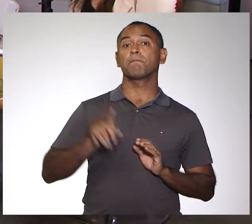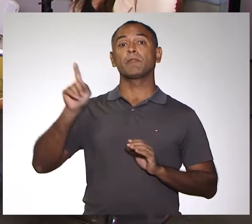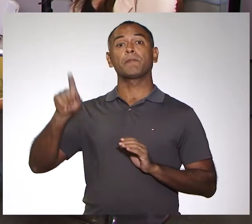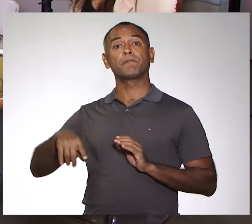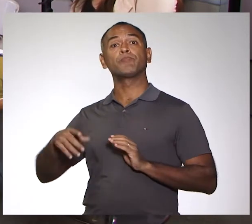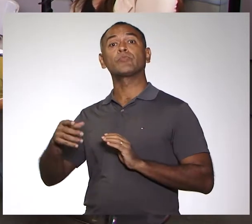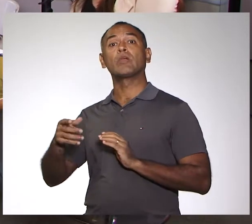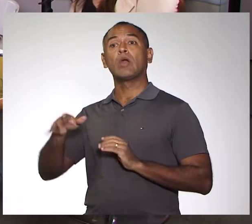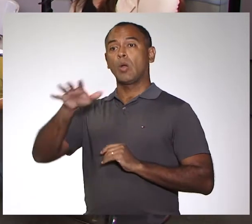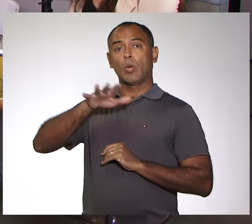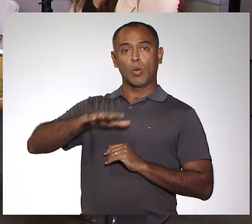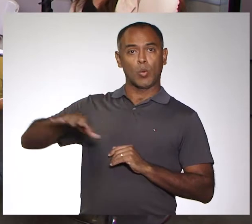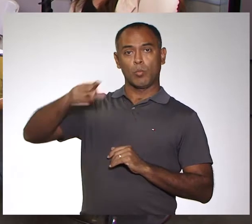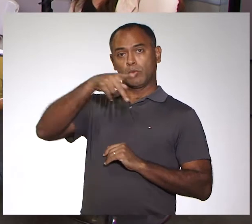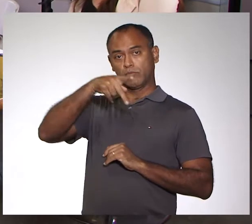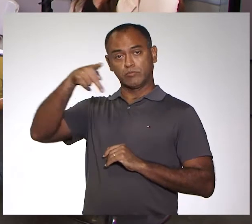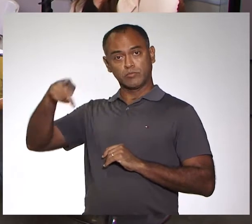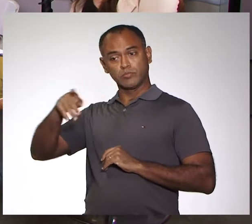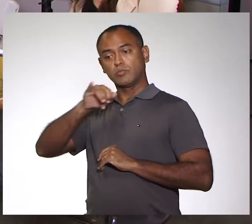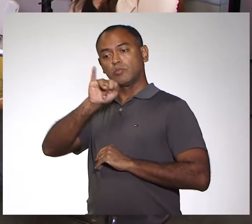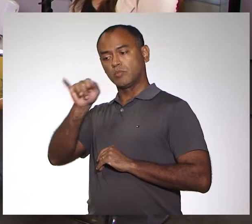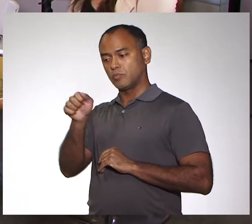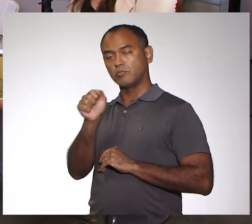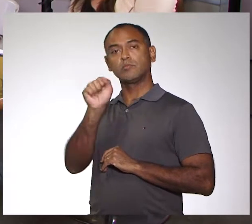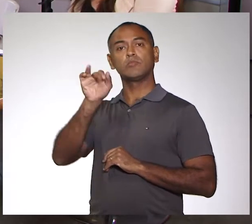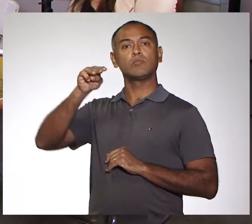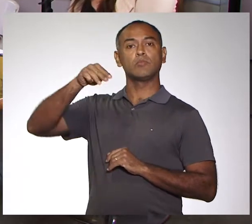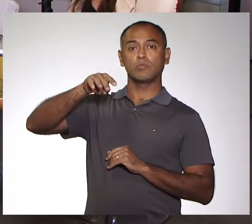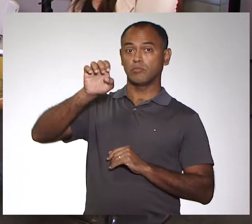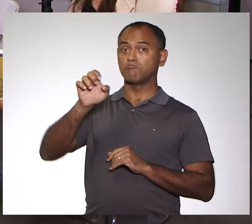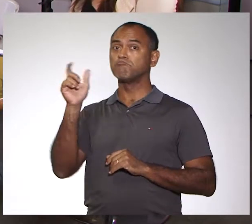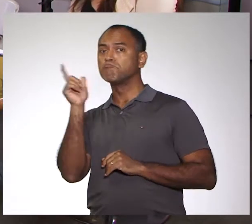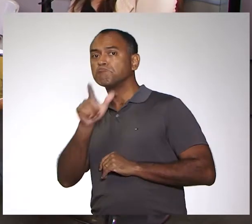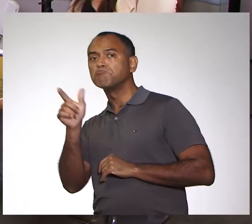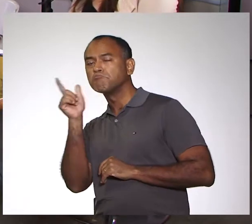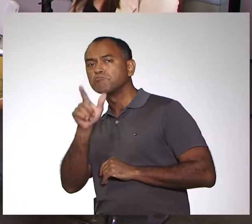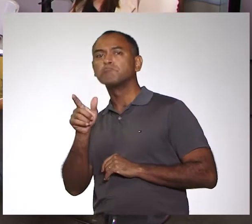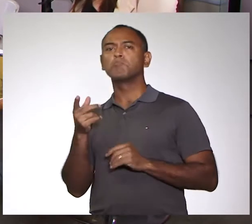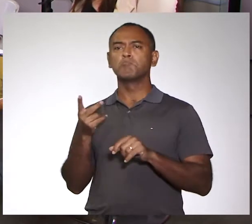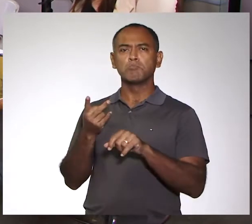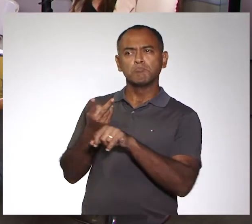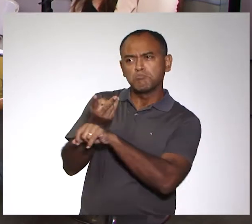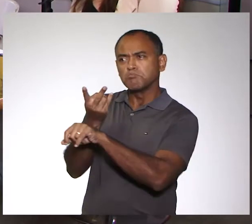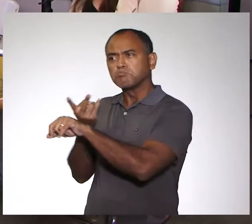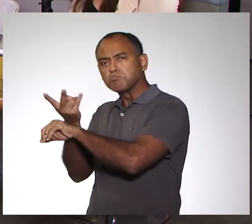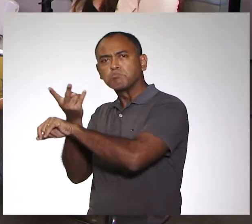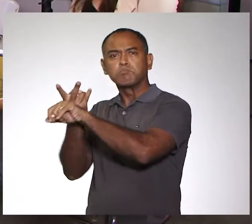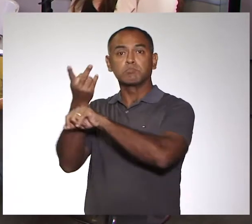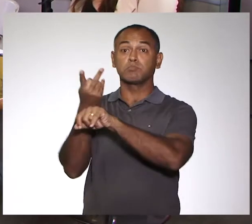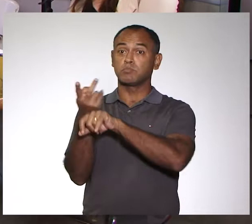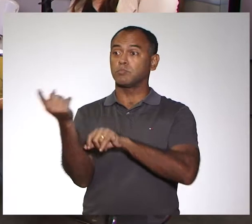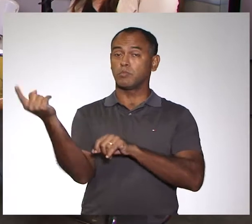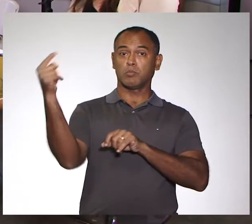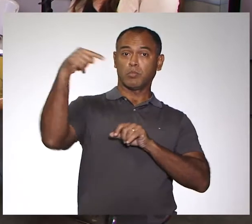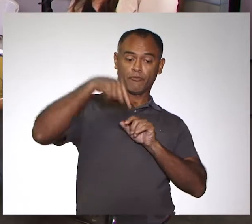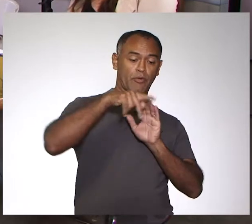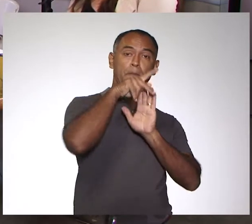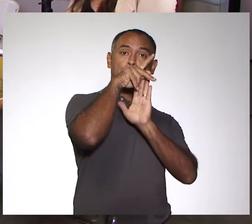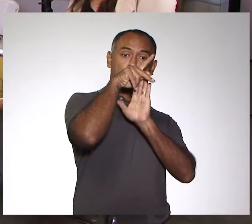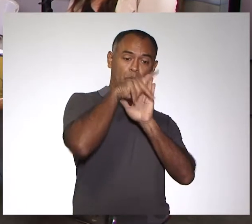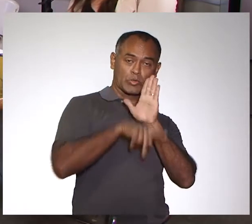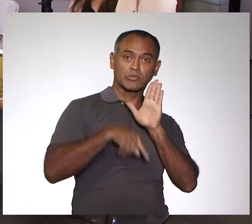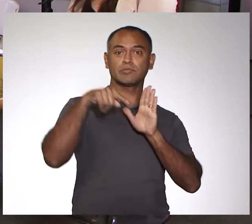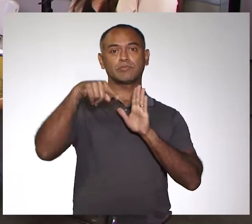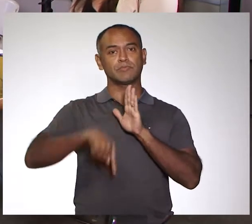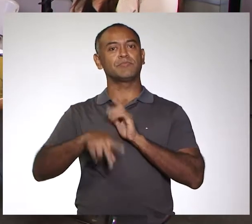deu essa ideia para o professor Jaime. E daí que começou. O professor Jaime correu atrás para tentar trazer esse projeto